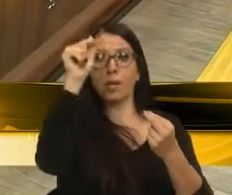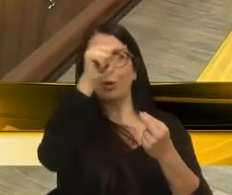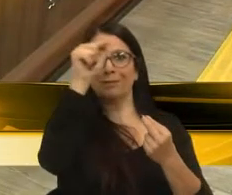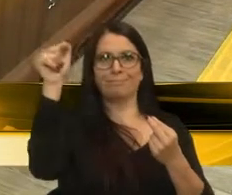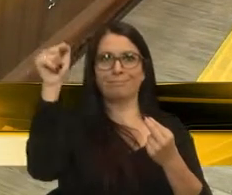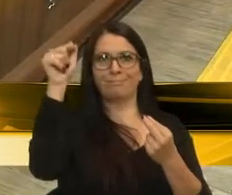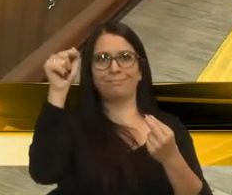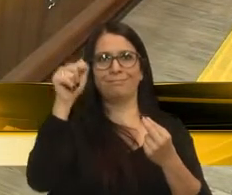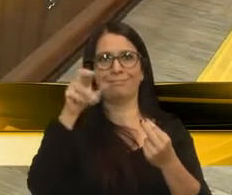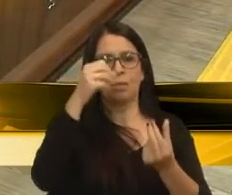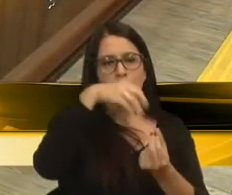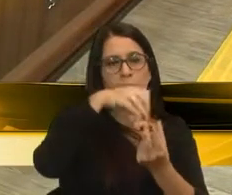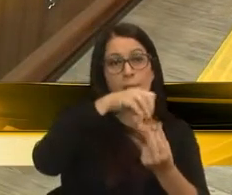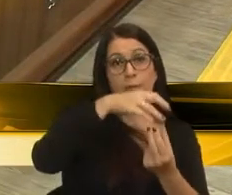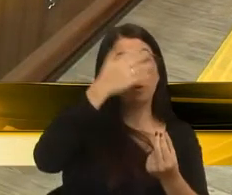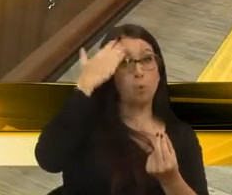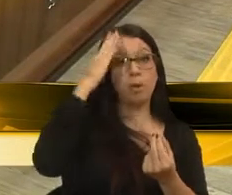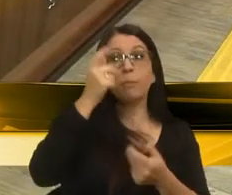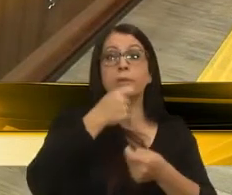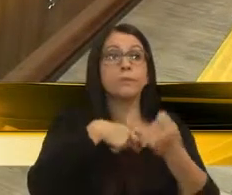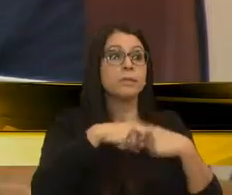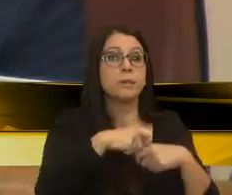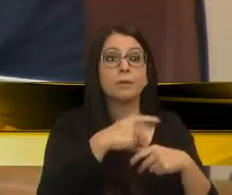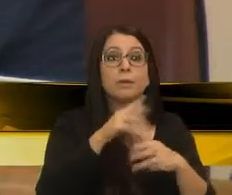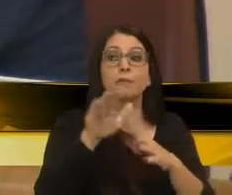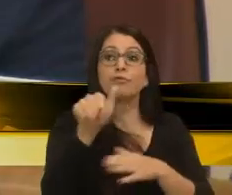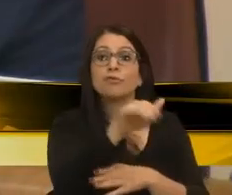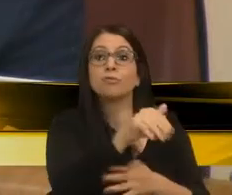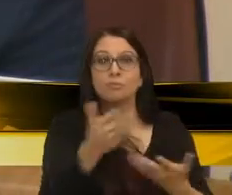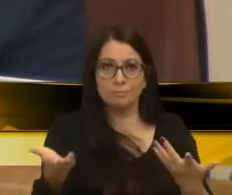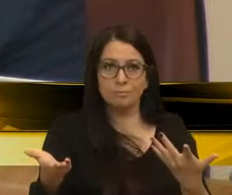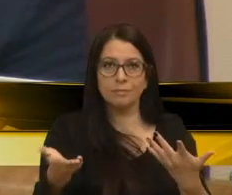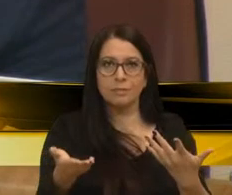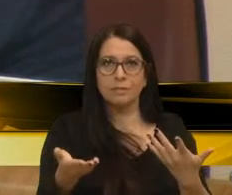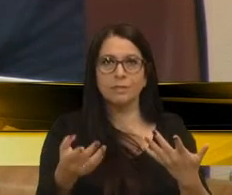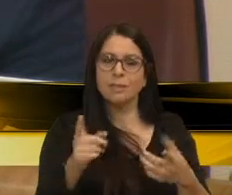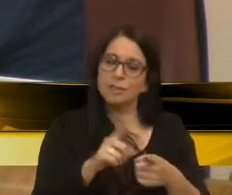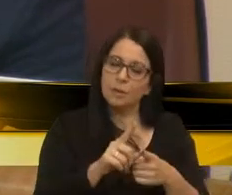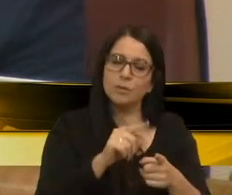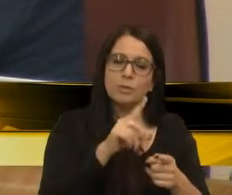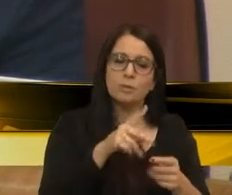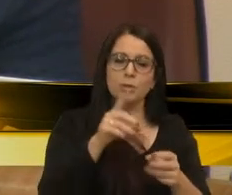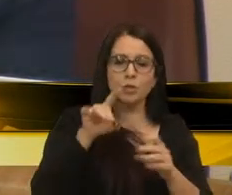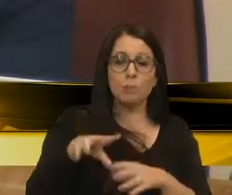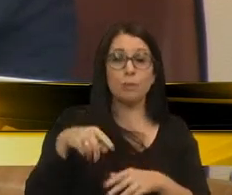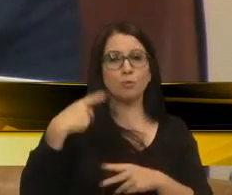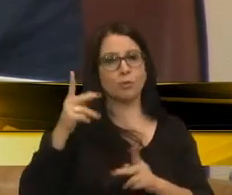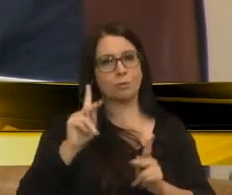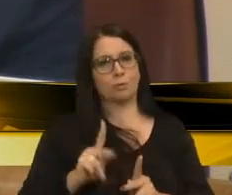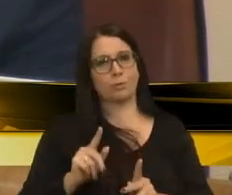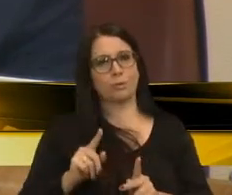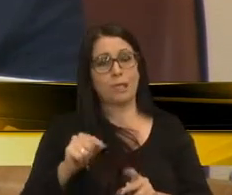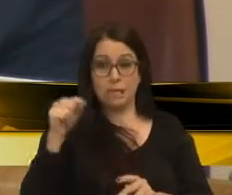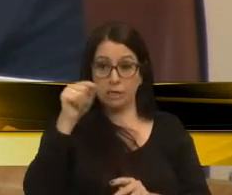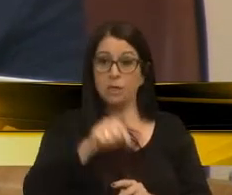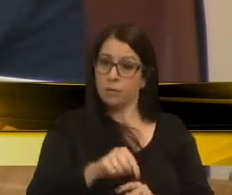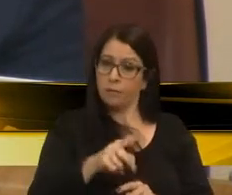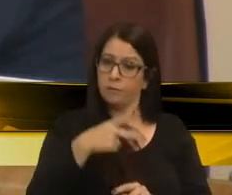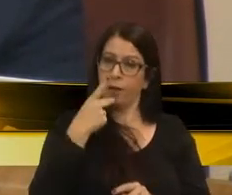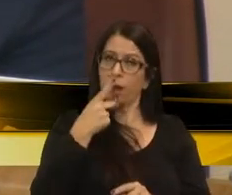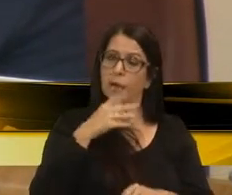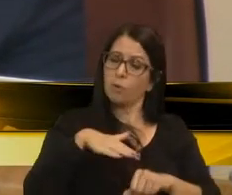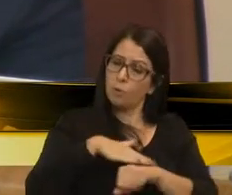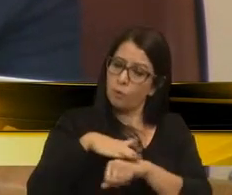a gente não sabe a quem, a quem a parte administrativa, a quem recorrer, então, sempre sobra para a parte operacional, e esses vêm aqui e colocam a cara para bater,